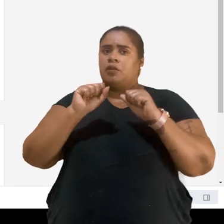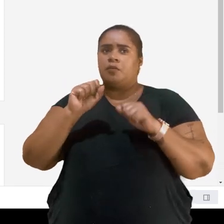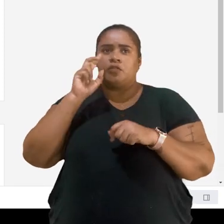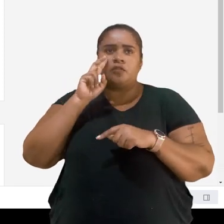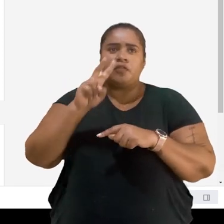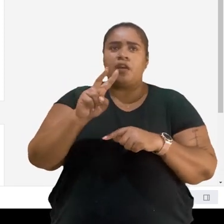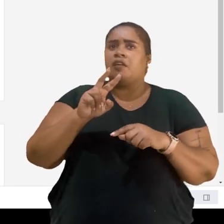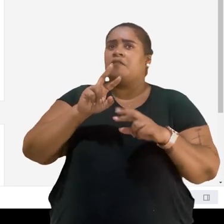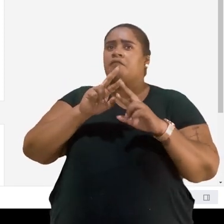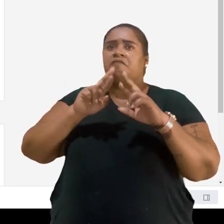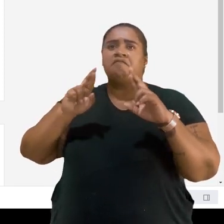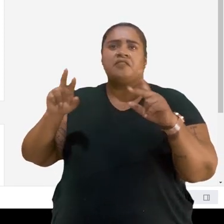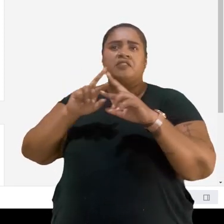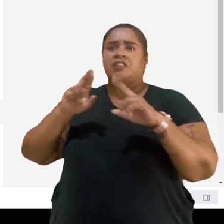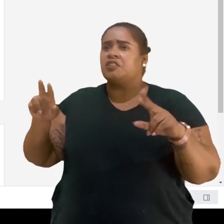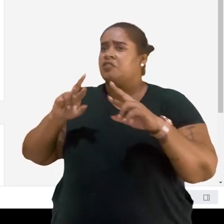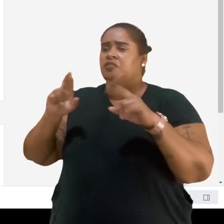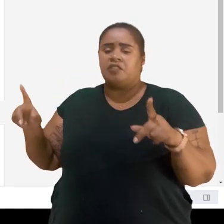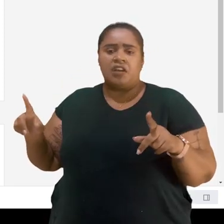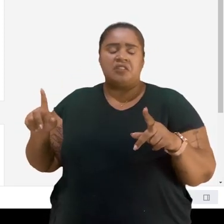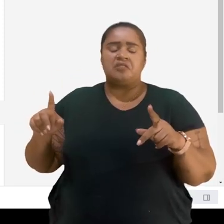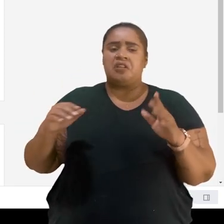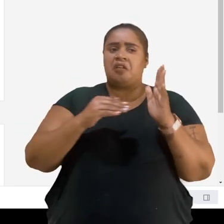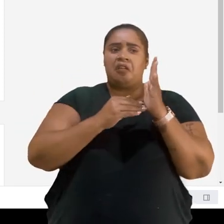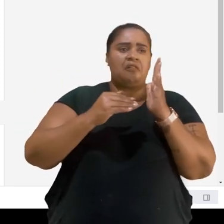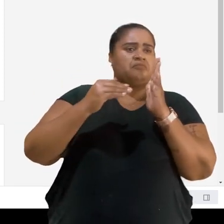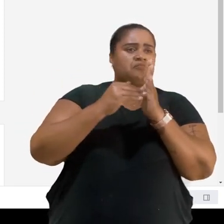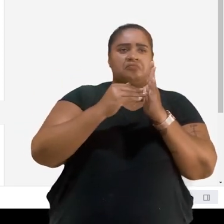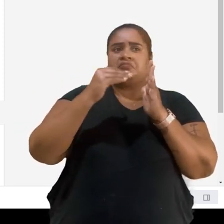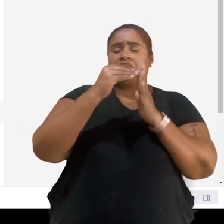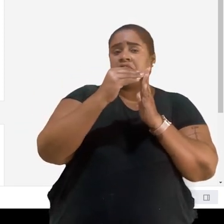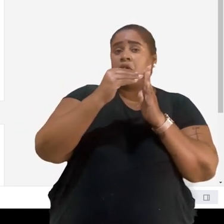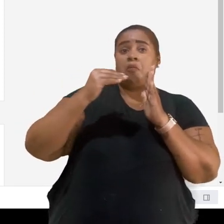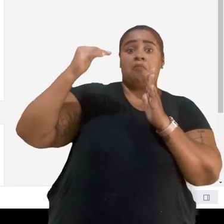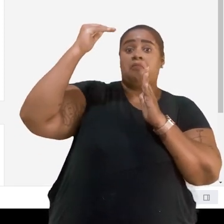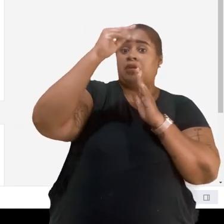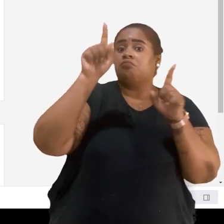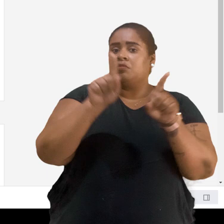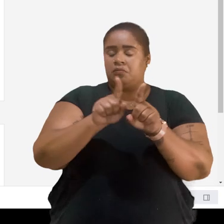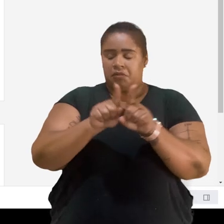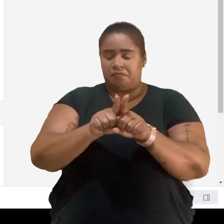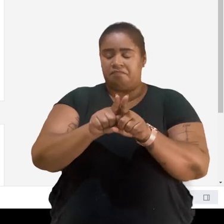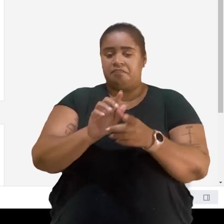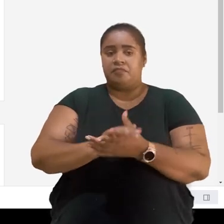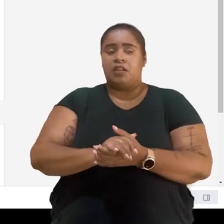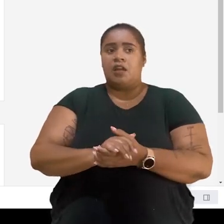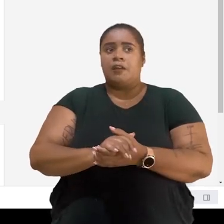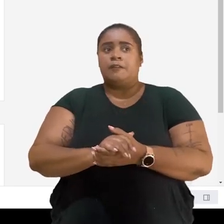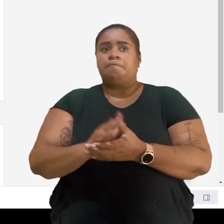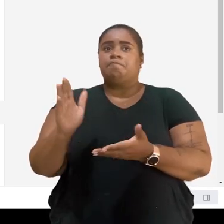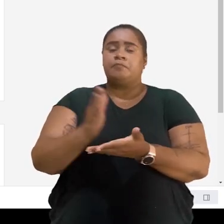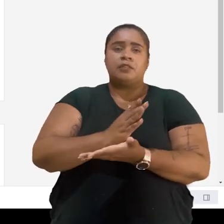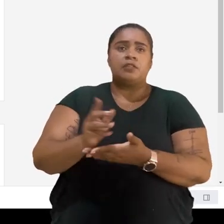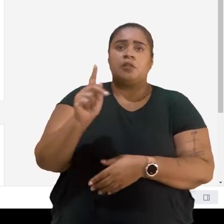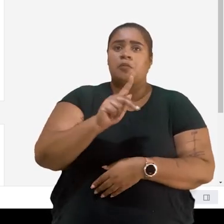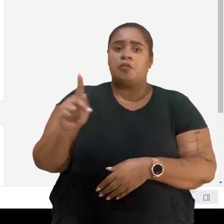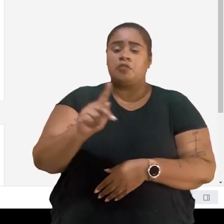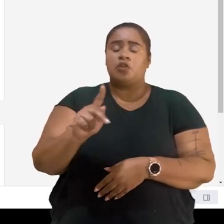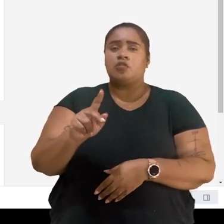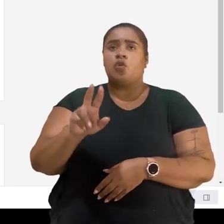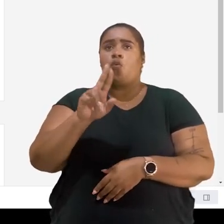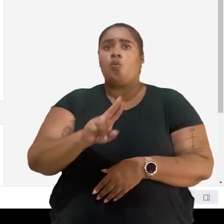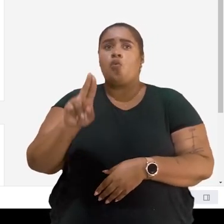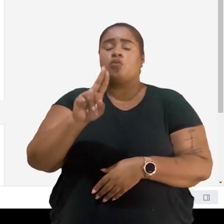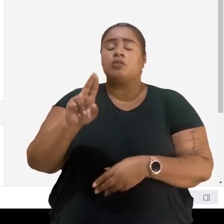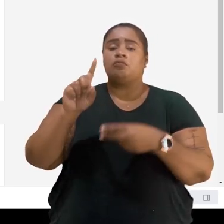Você poderá encontrar outros critérios, outros níveis e mais níveis. Normalmente os professores